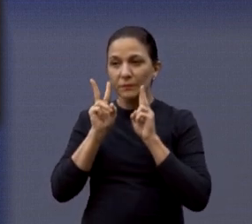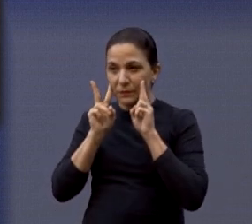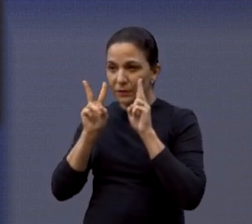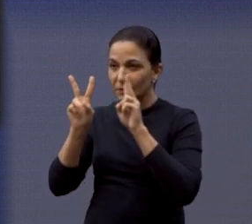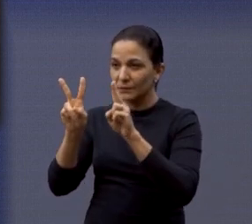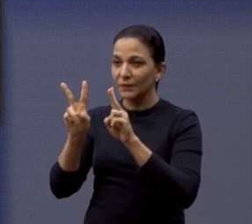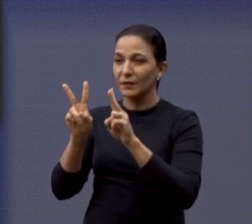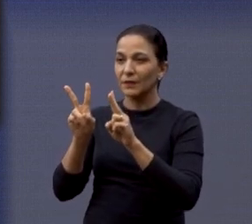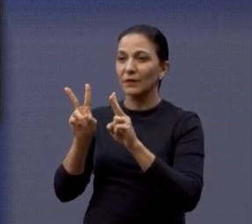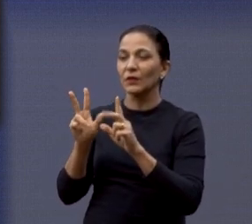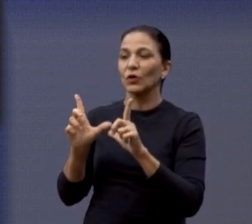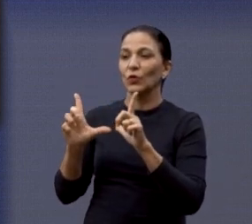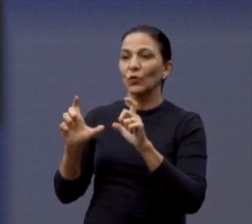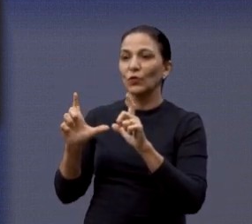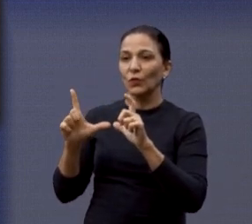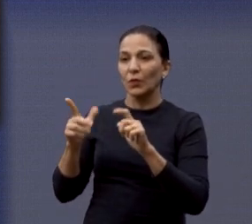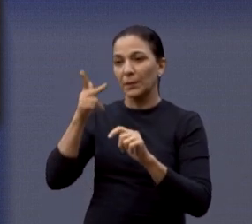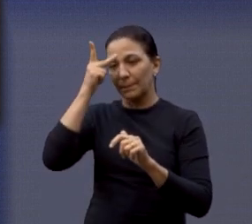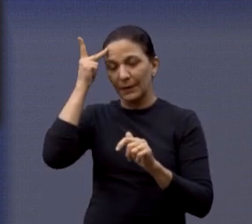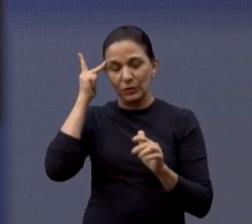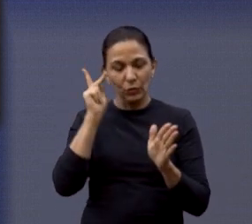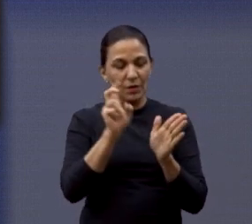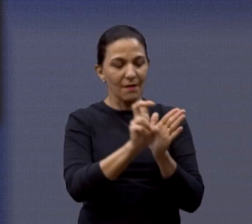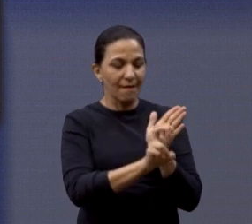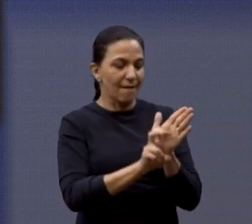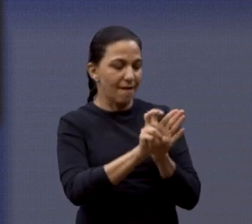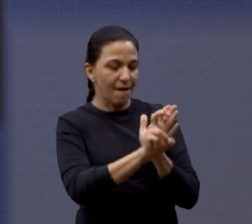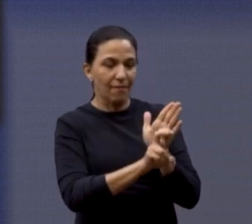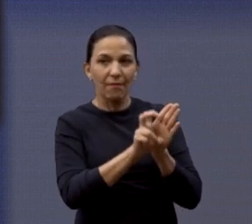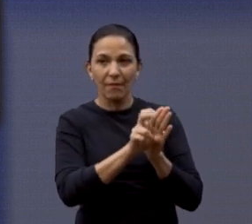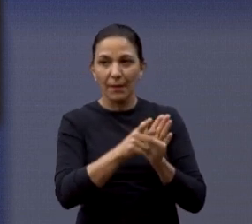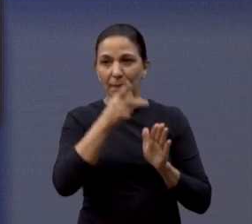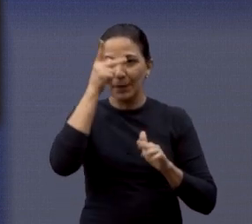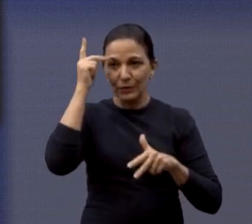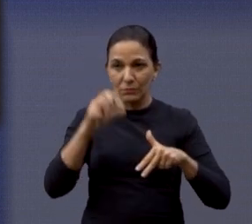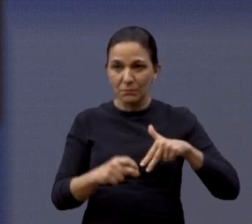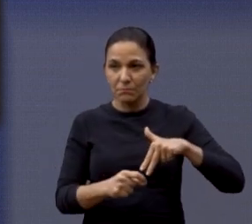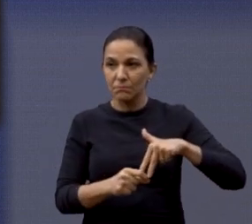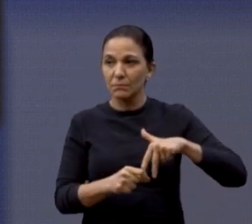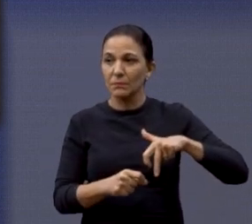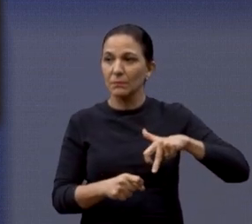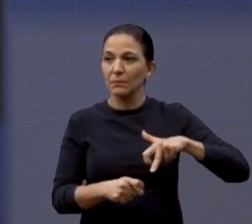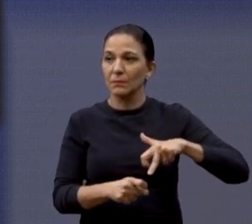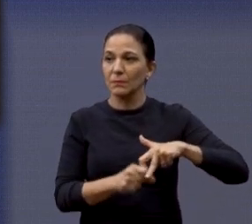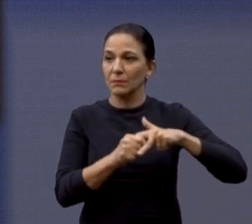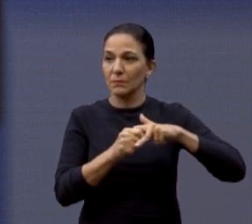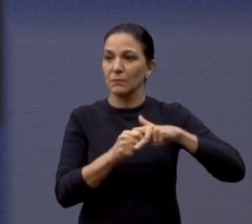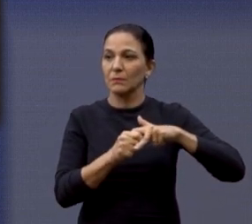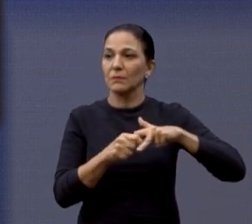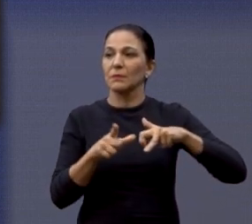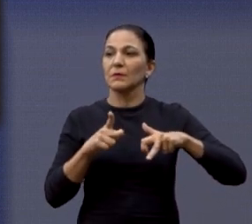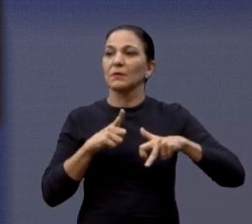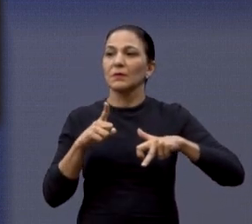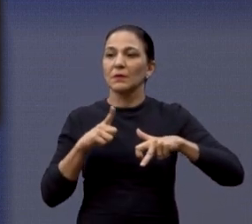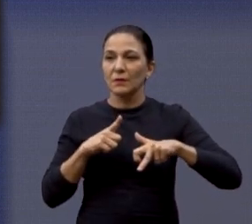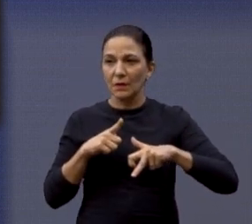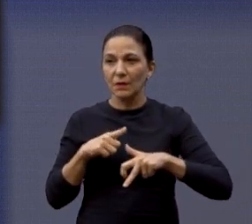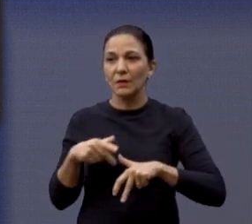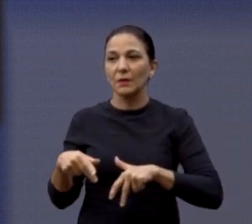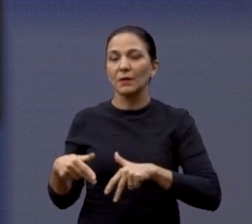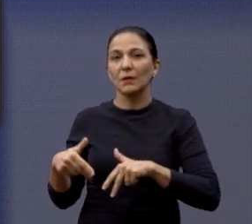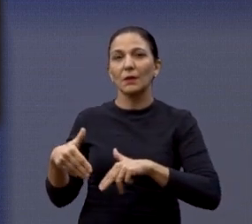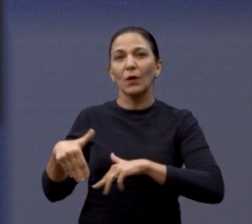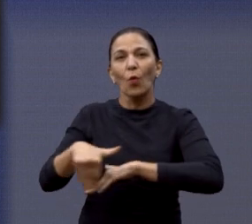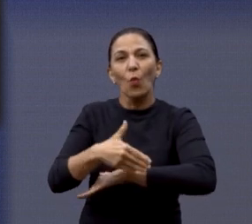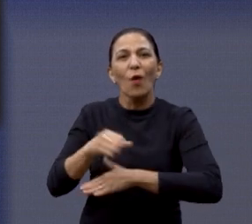podem estar olhando as imagens, tem cadeirantes, tem pessoas com próteses. É um trecho que faltou da Padre Manuel